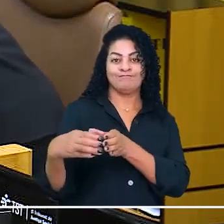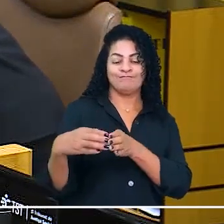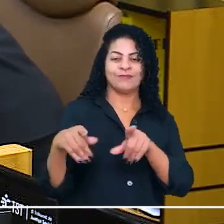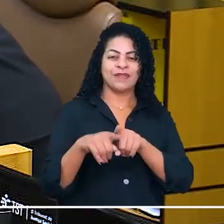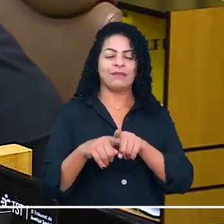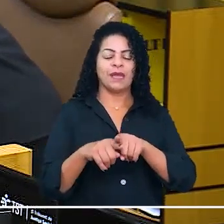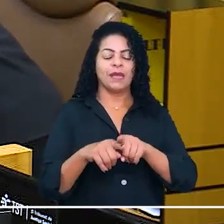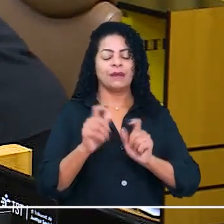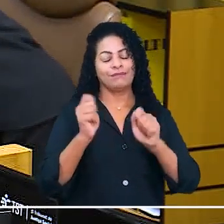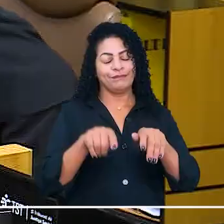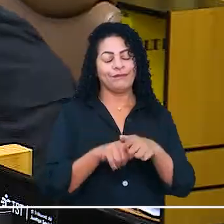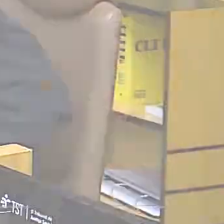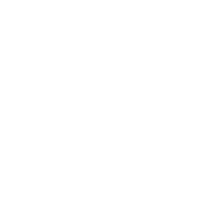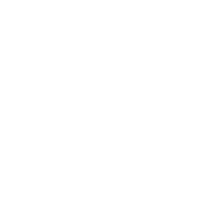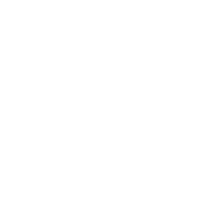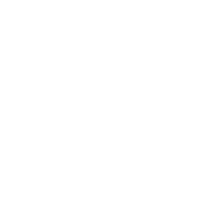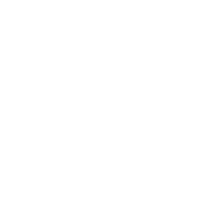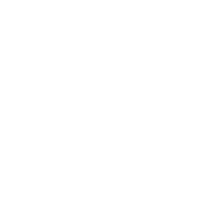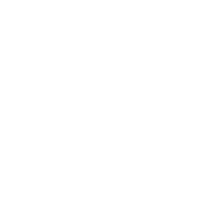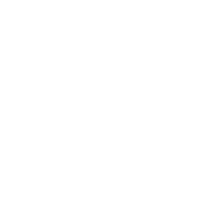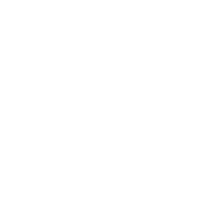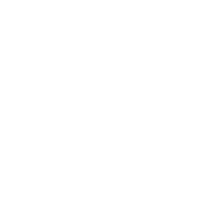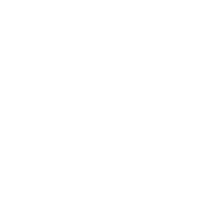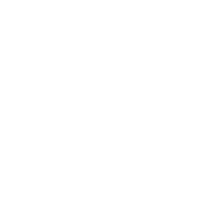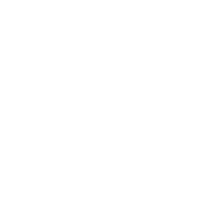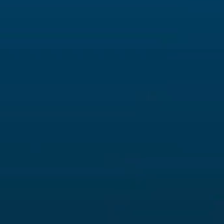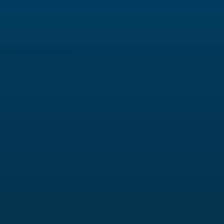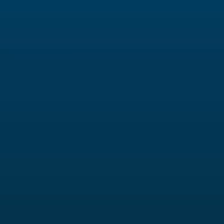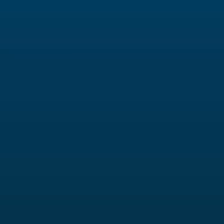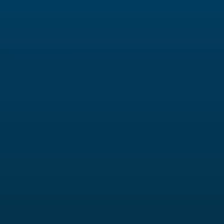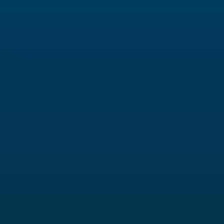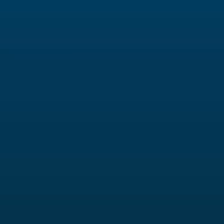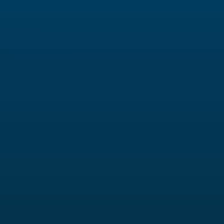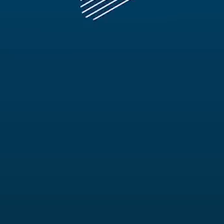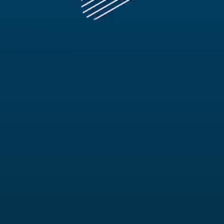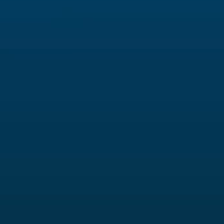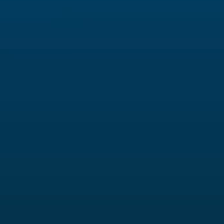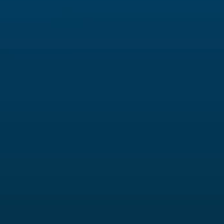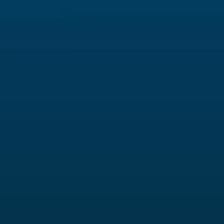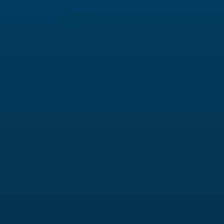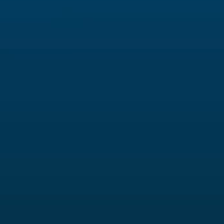Ainda cabe recurso. Música Música